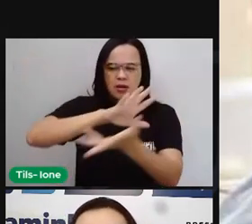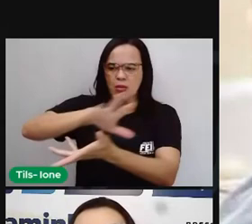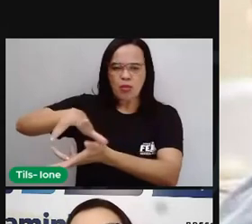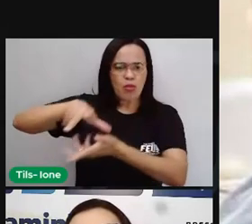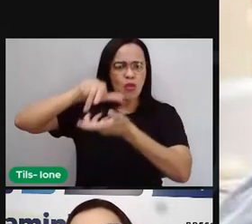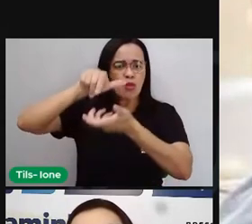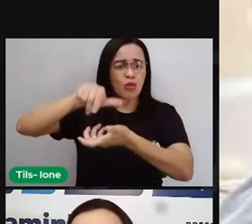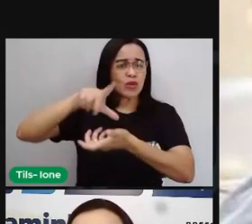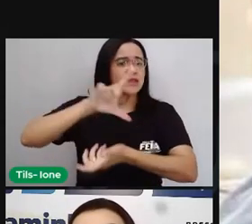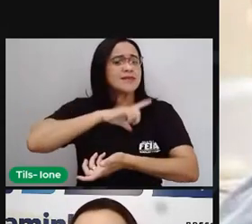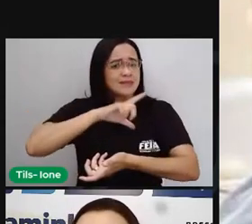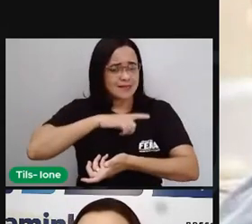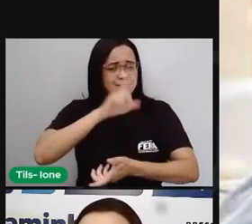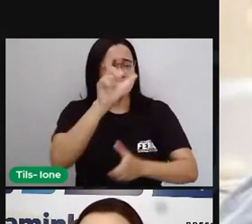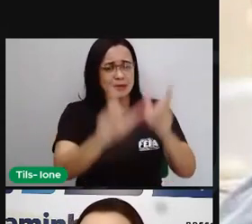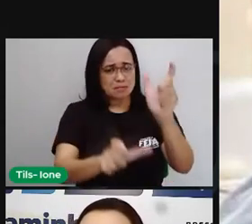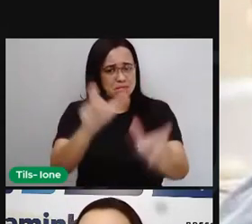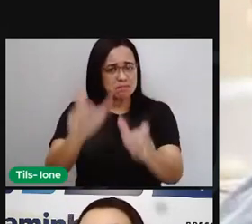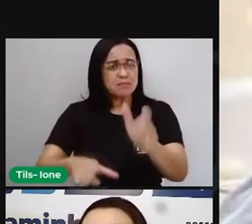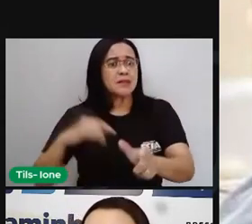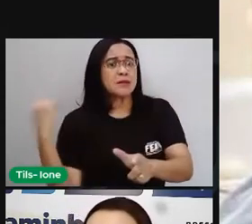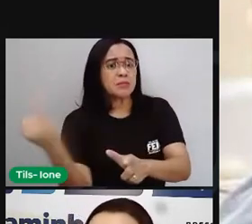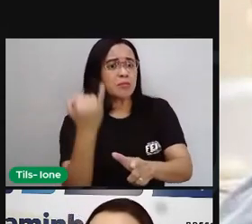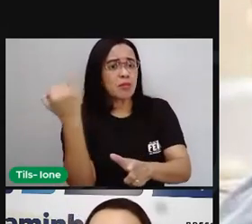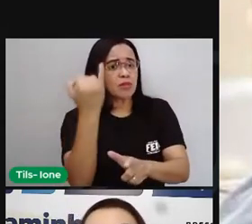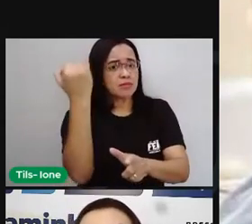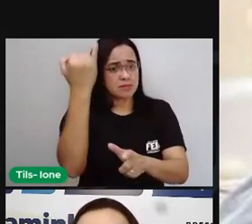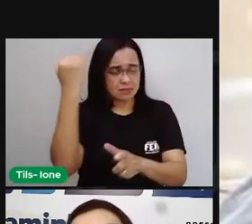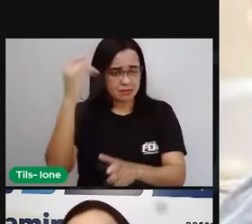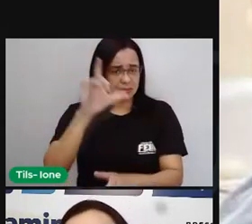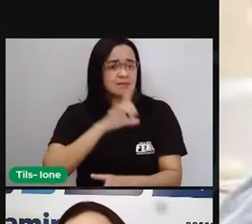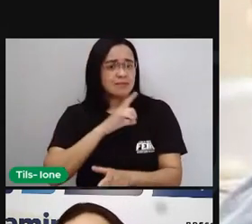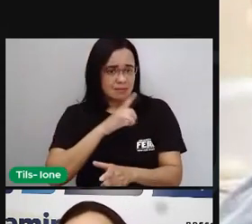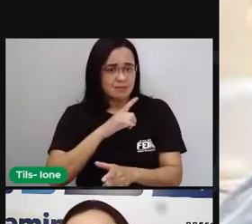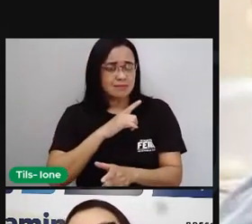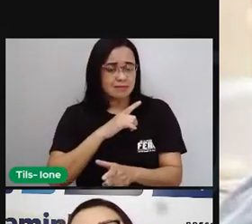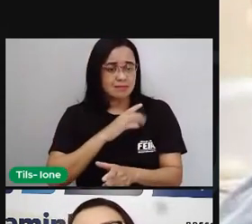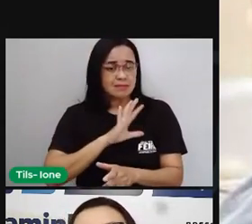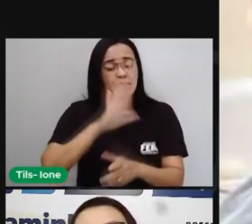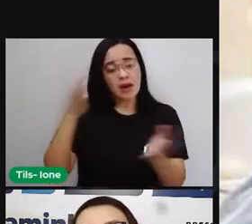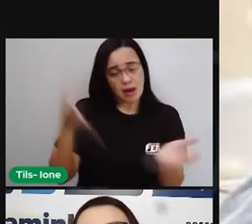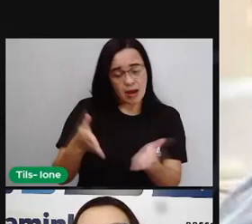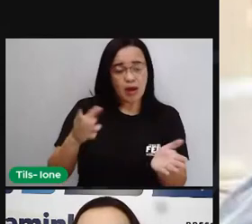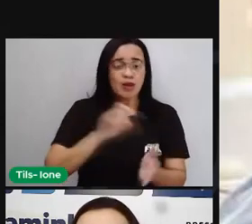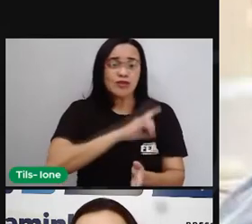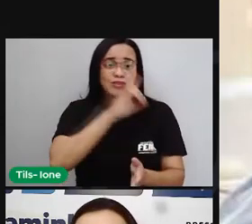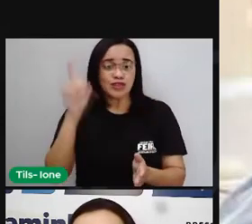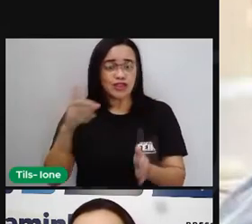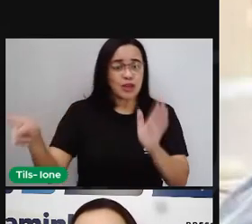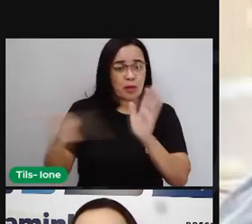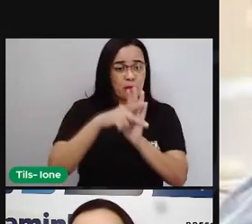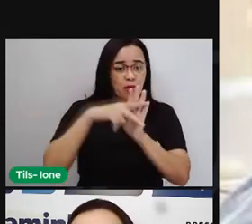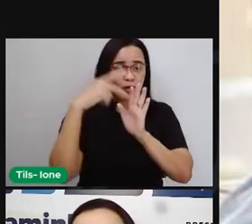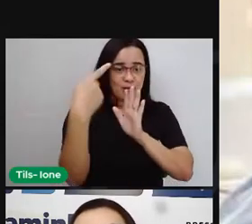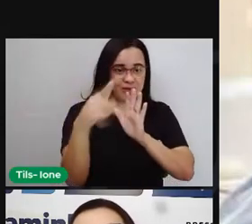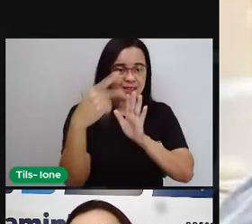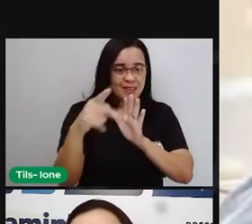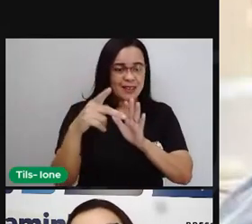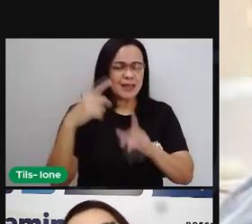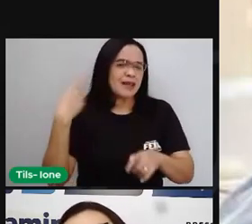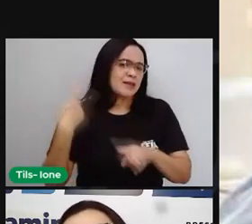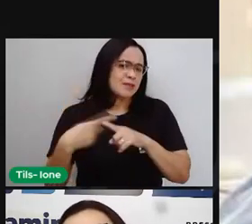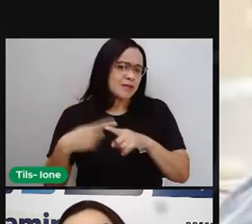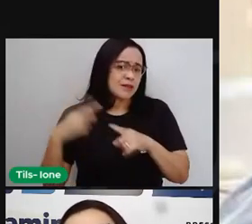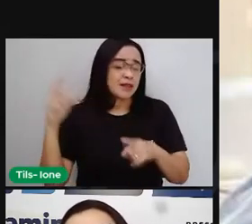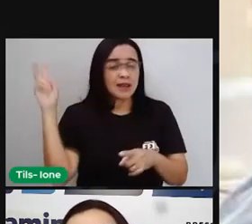e exercem aí um papel muito importante, tendo aí um dia específico pra lembrar, né? Dessa importância e